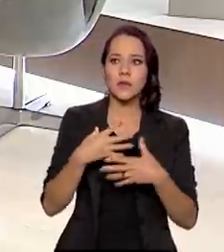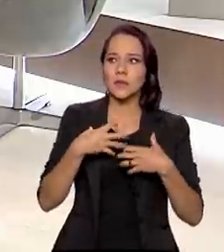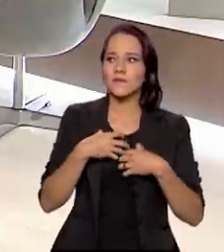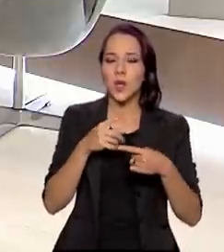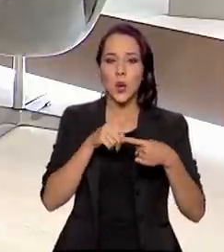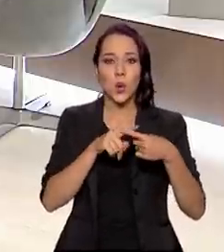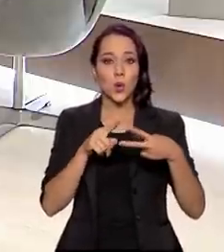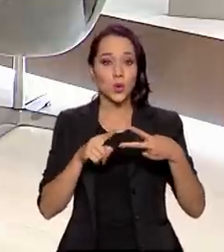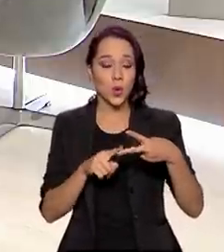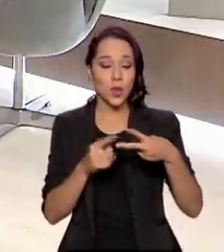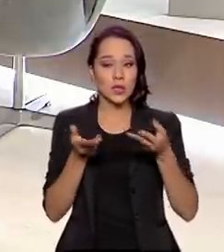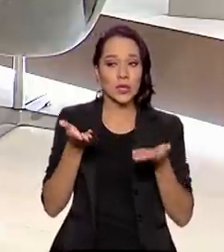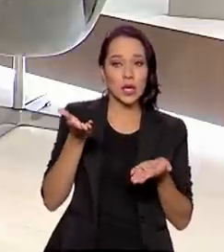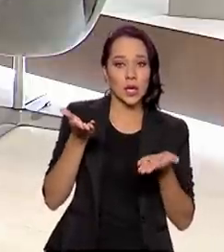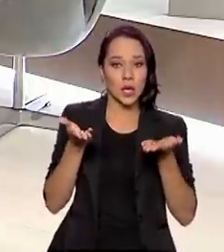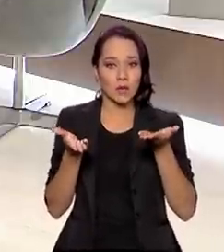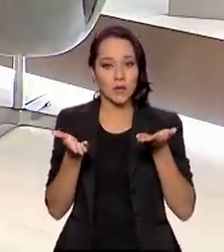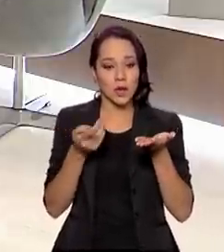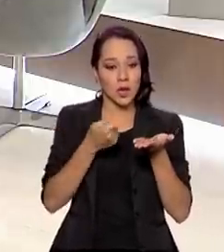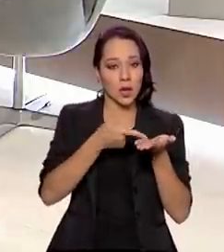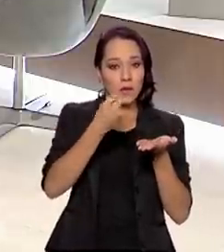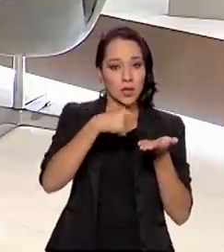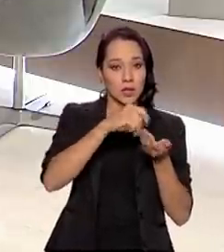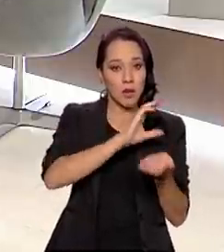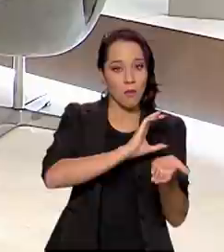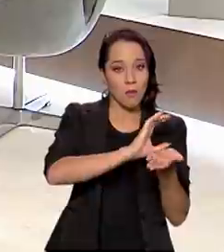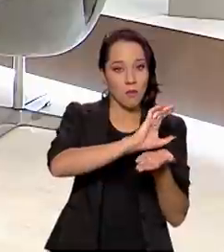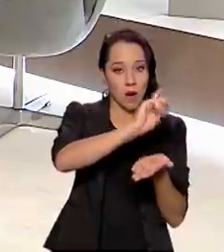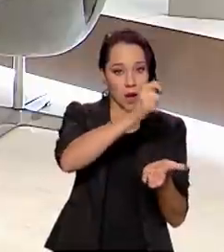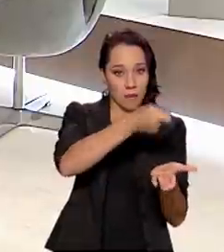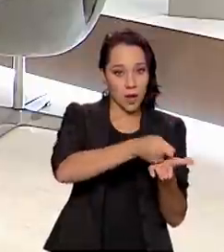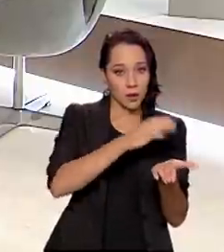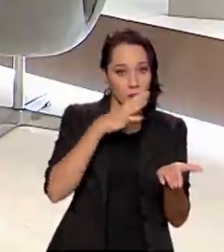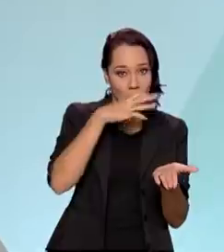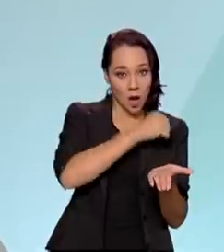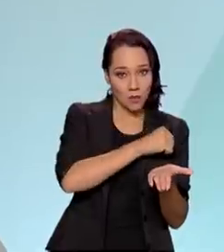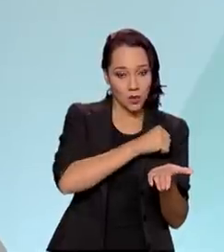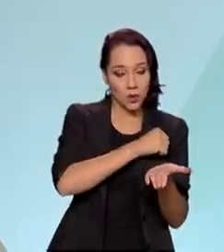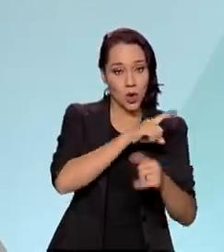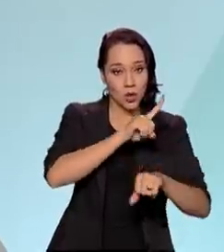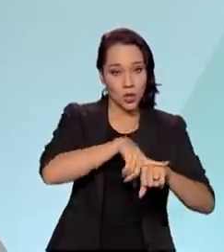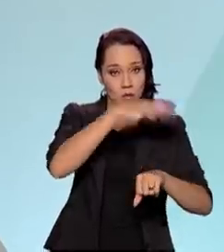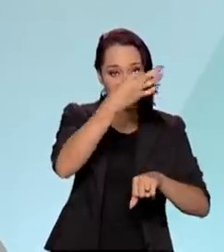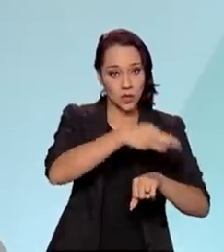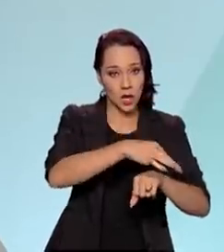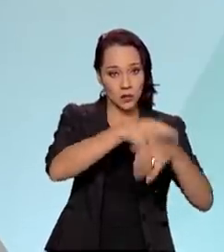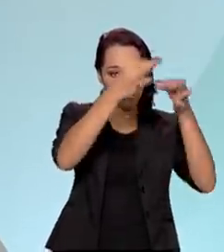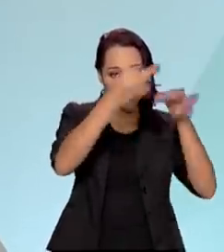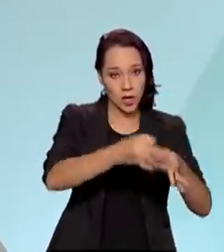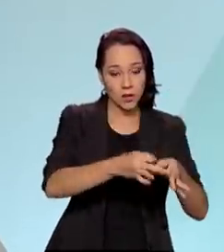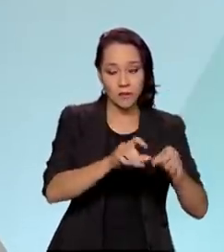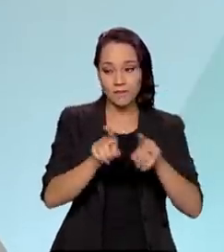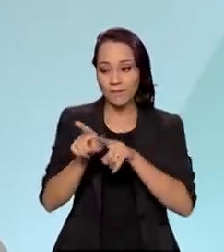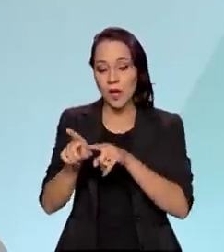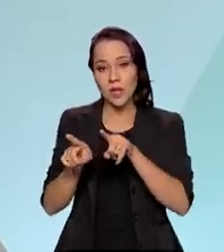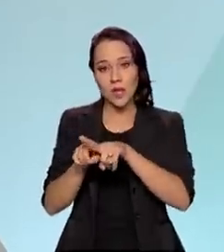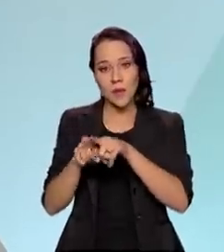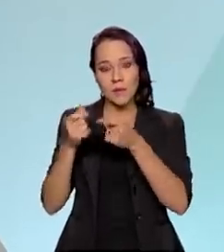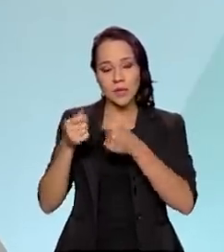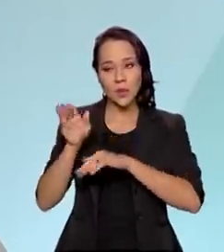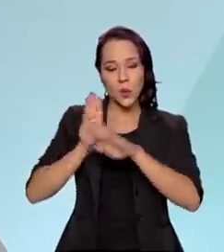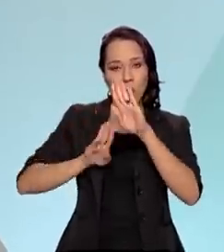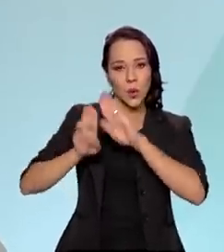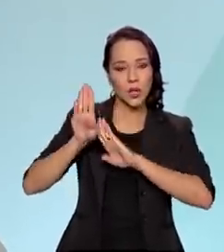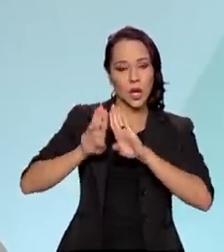dois pratos se equilibrando. Ela precisa fazer o pagamento rápido, tempestivo, preciso, mas, ao mesmo tempo, ela tem que tomar